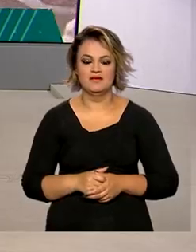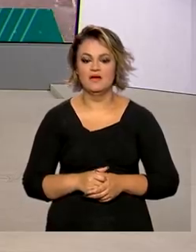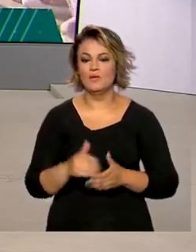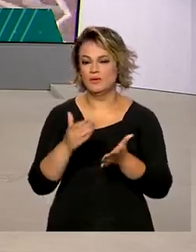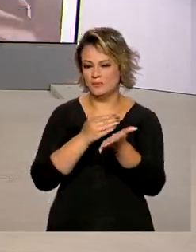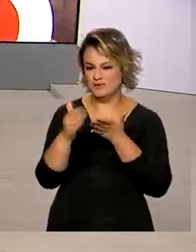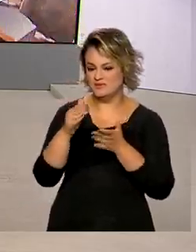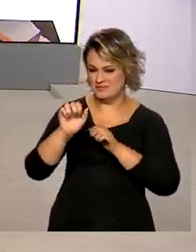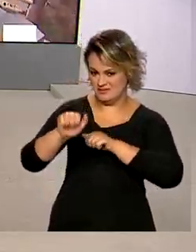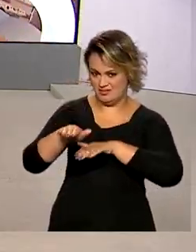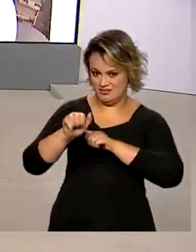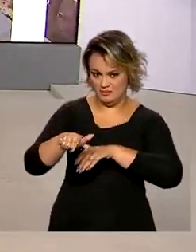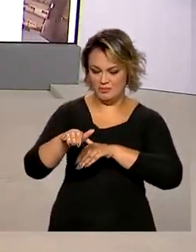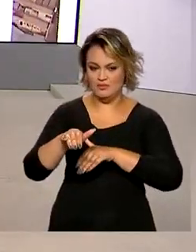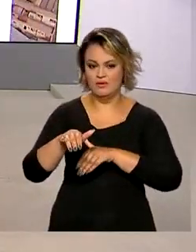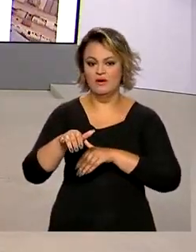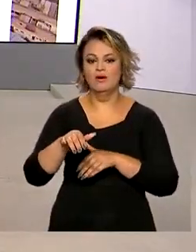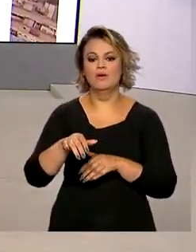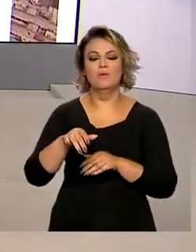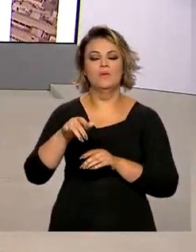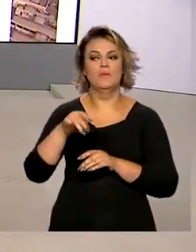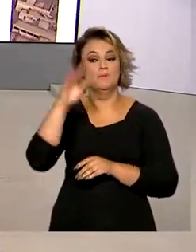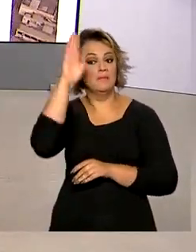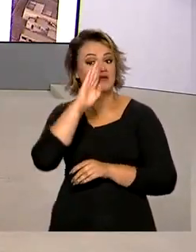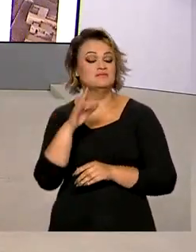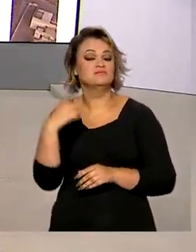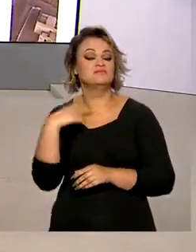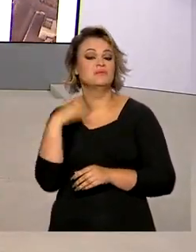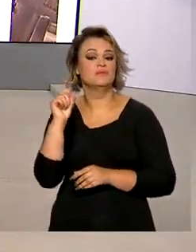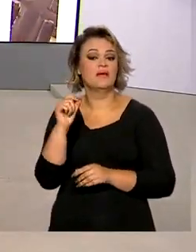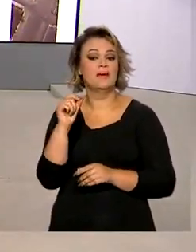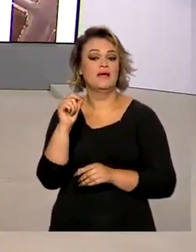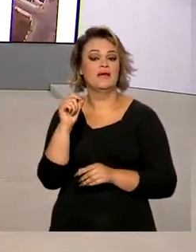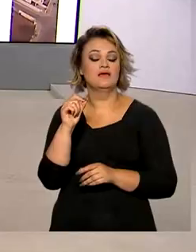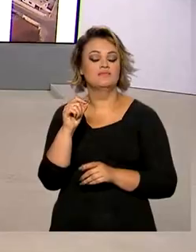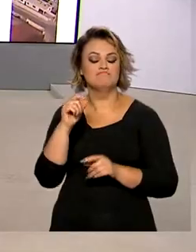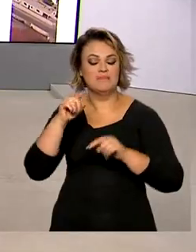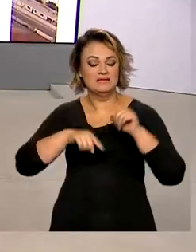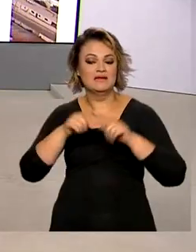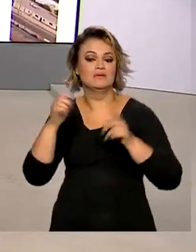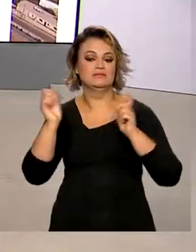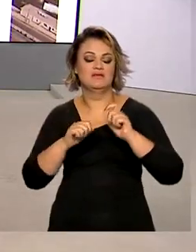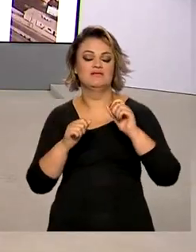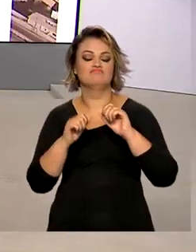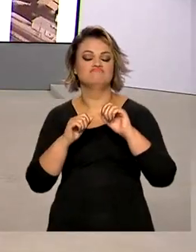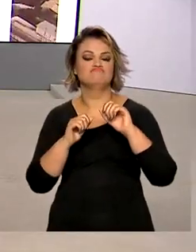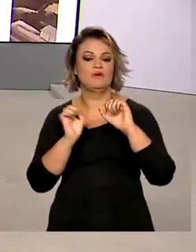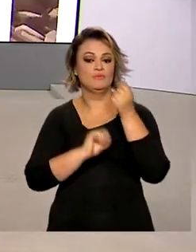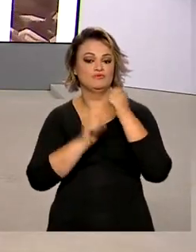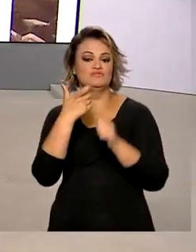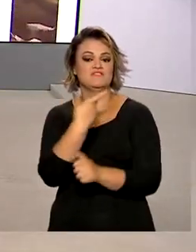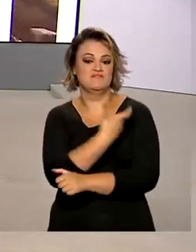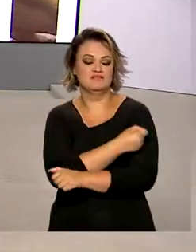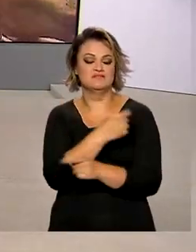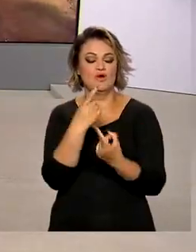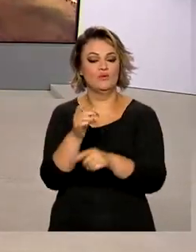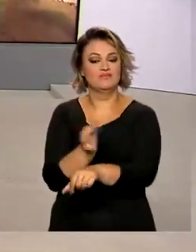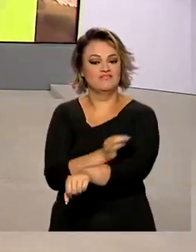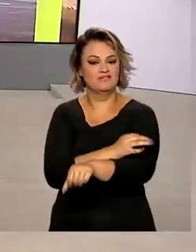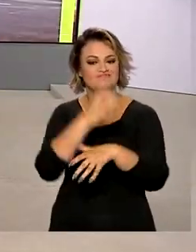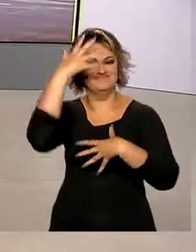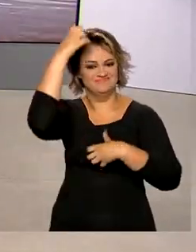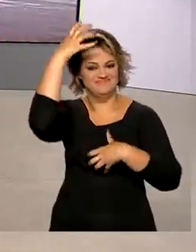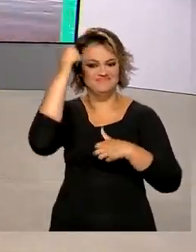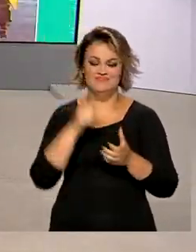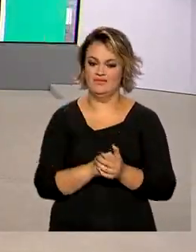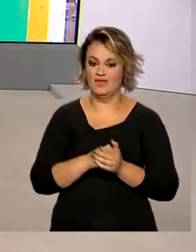início de setembro, o Brasil já tem material biológico para desenvolver vacina nacional contra a varíola dos macacos. No programa de